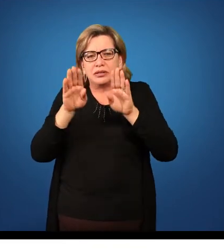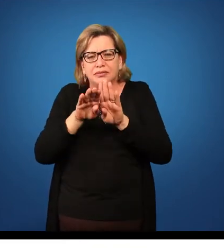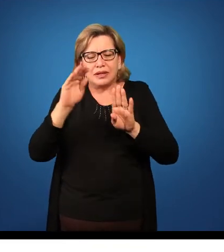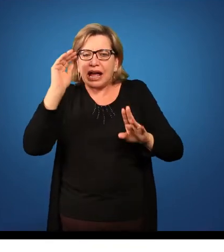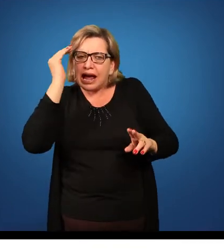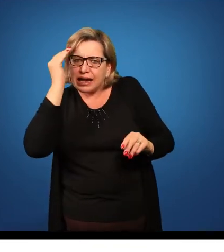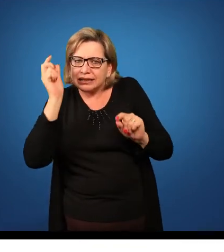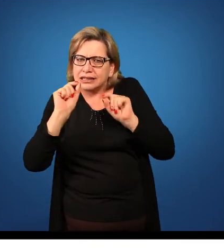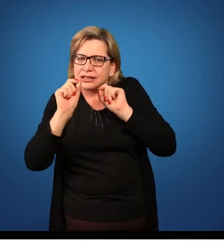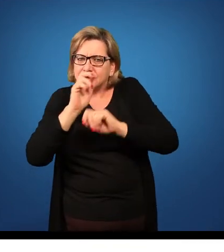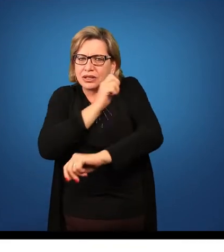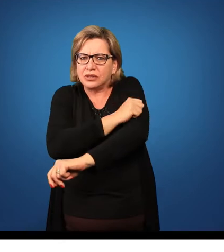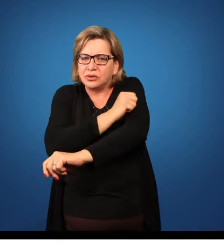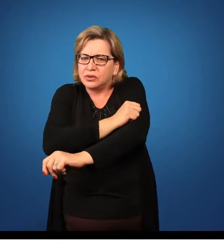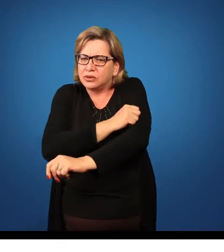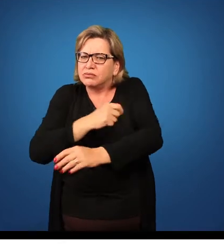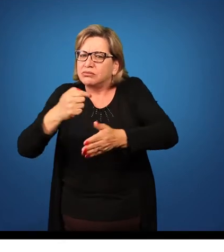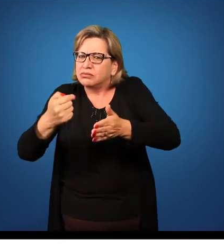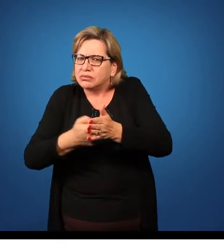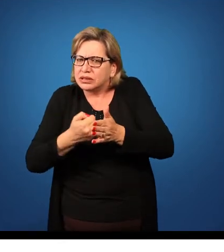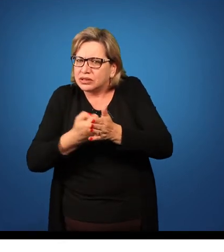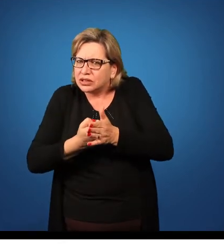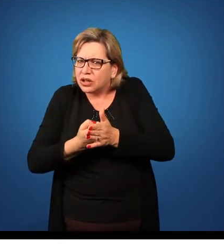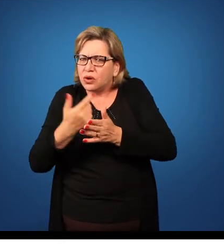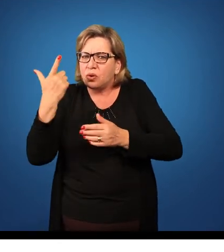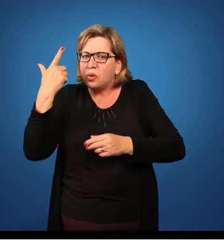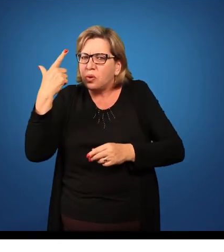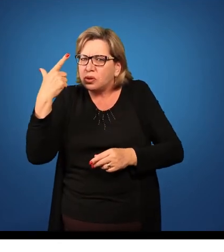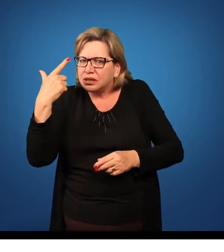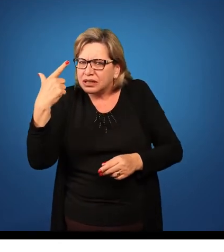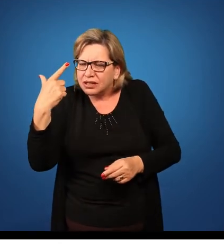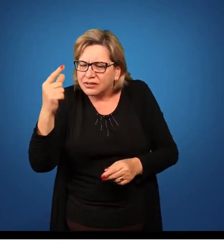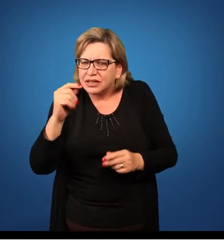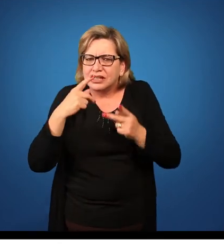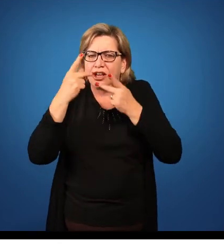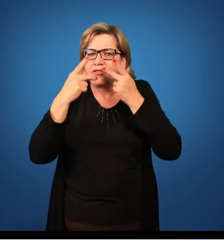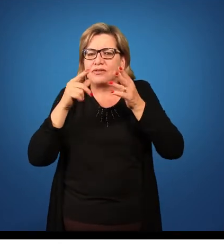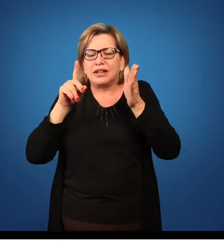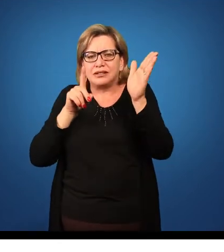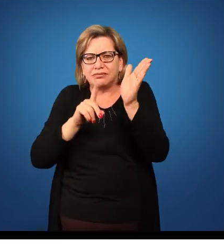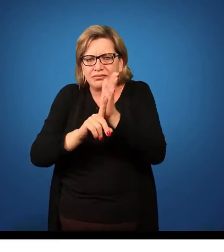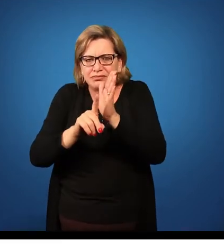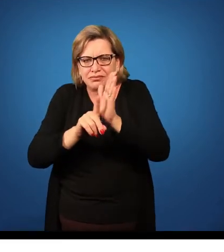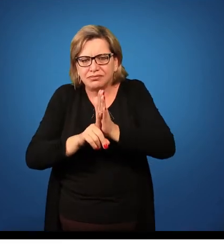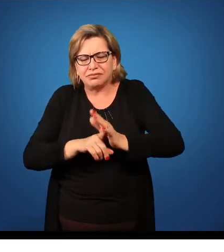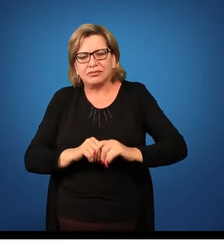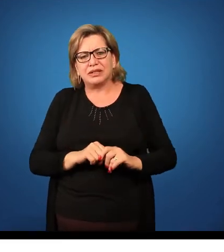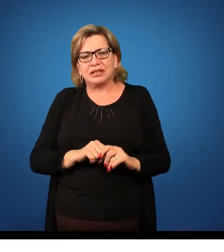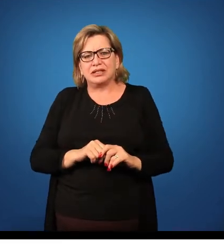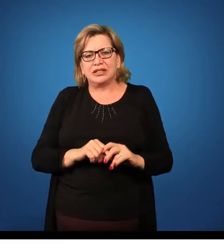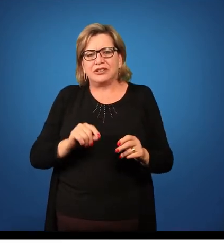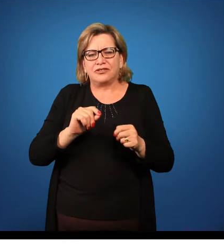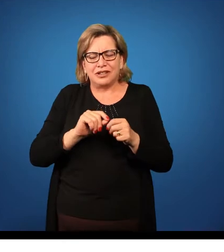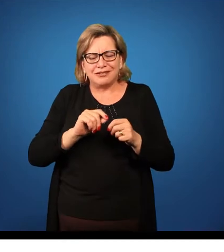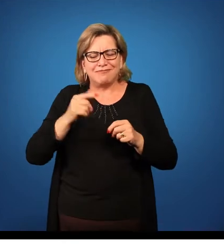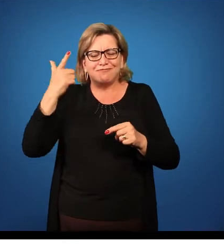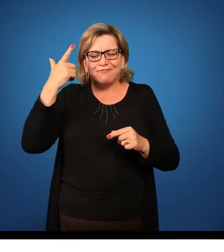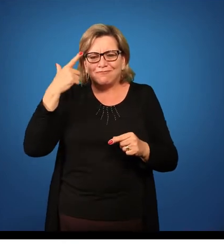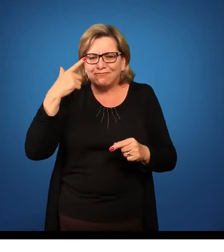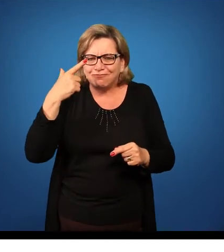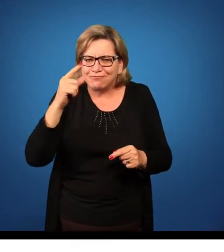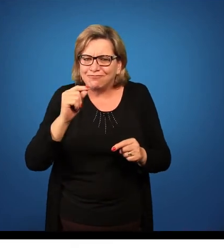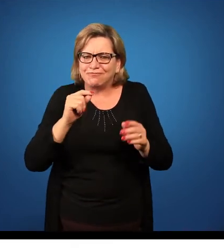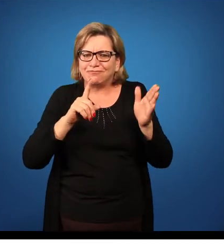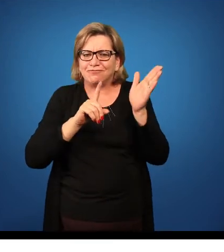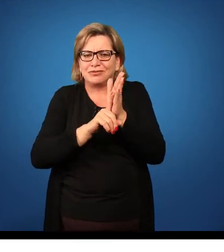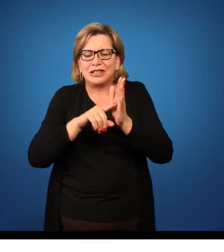entenda a pergunta que ele está fazendo. Repita a pergunta dele para que toda a turma escute essa pergunta. Então faça a repetição da pergunta em